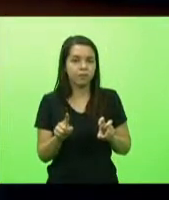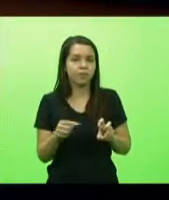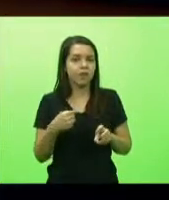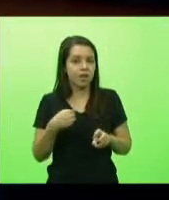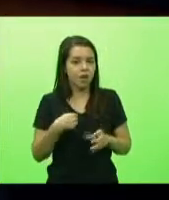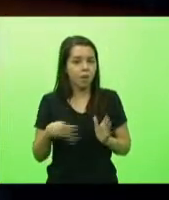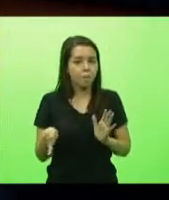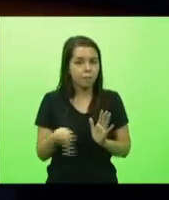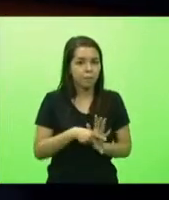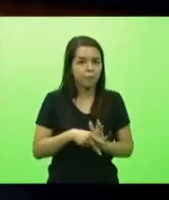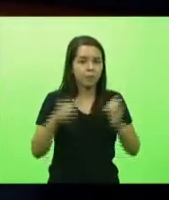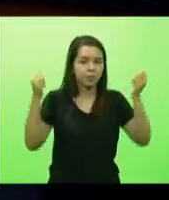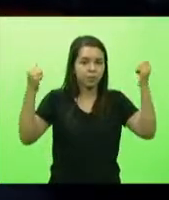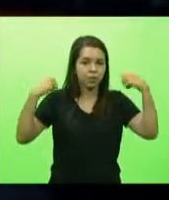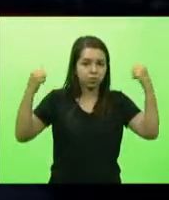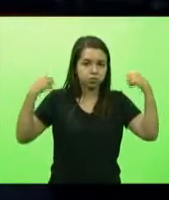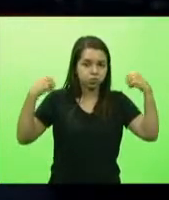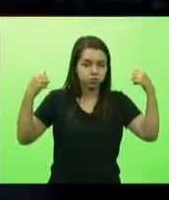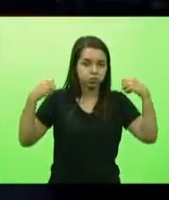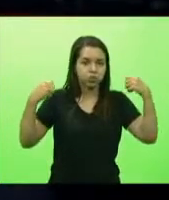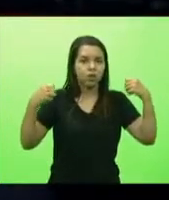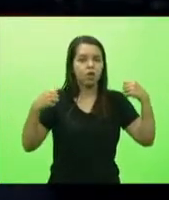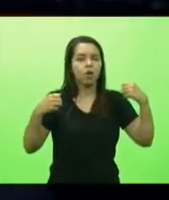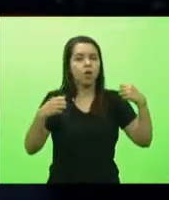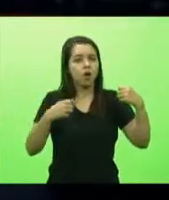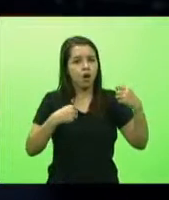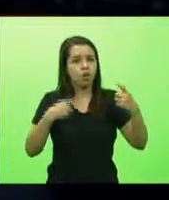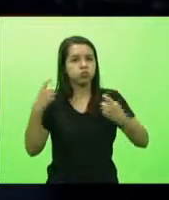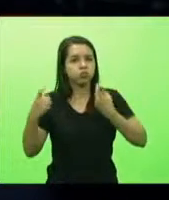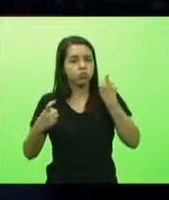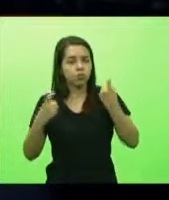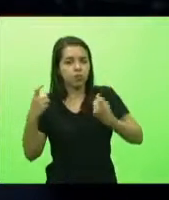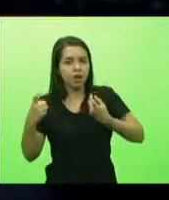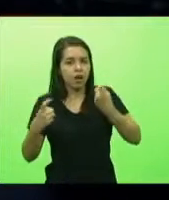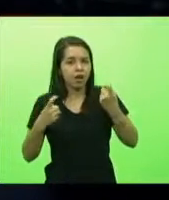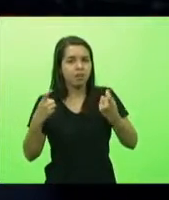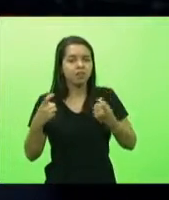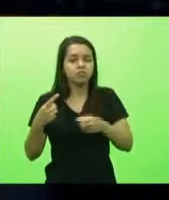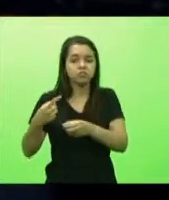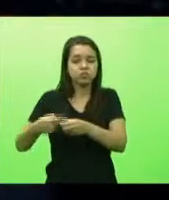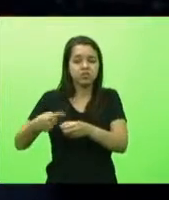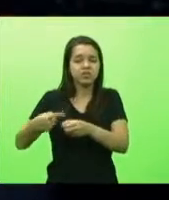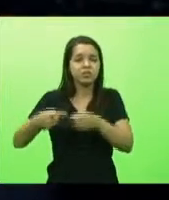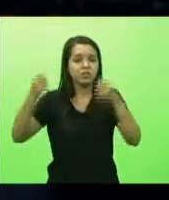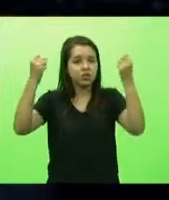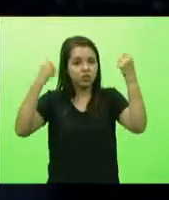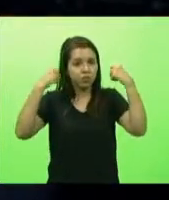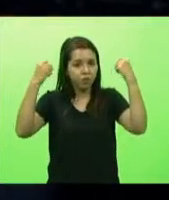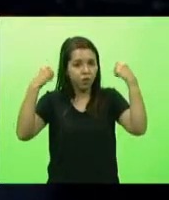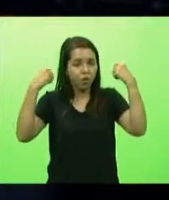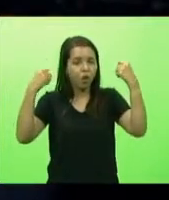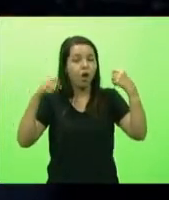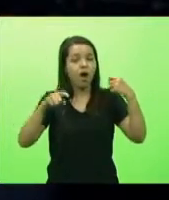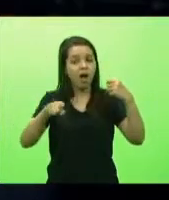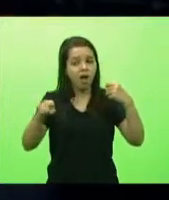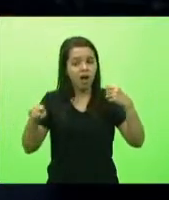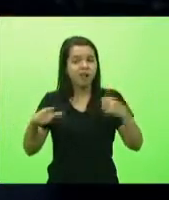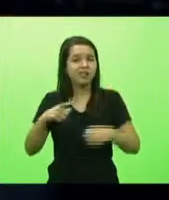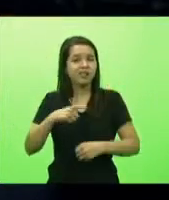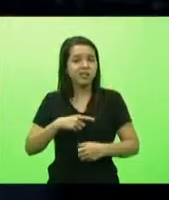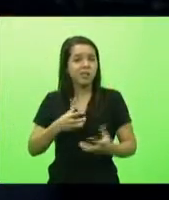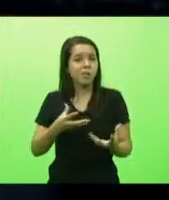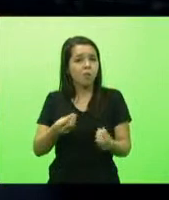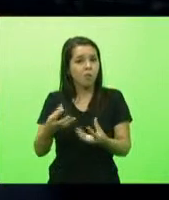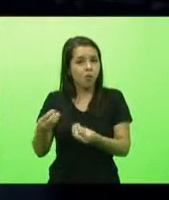com a situação do município de Chapecó nós já tivemos vários pacientes sendo